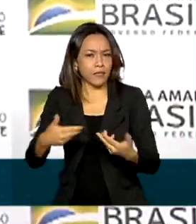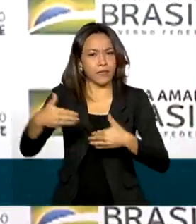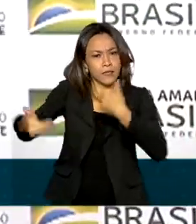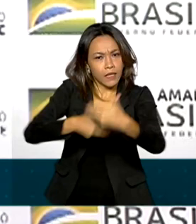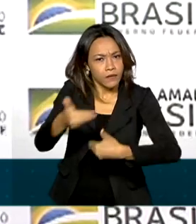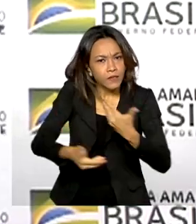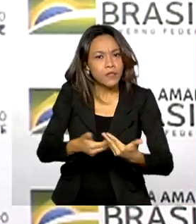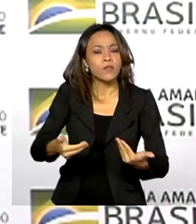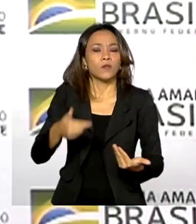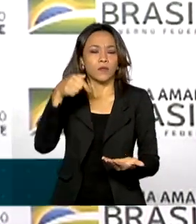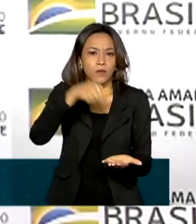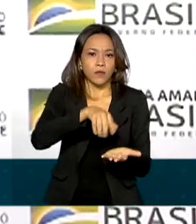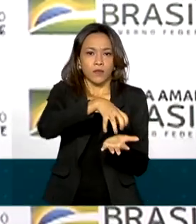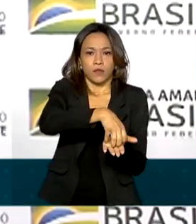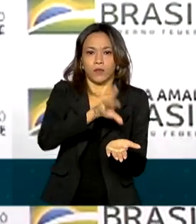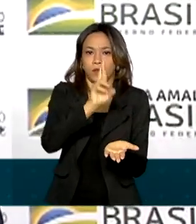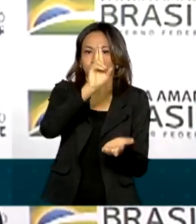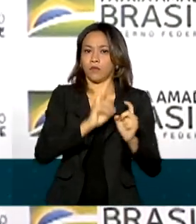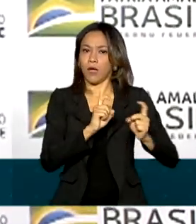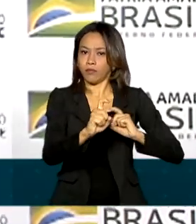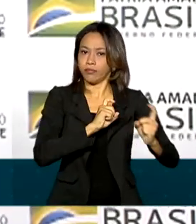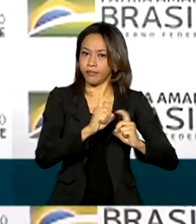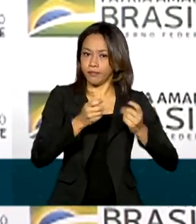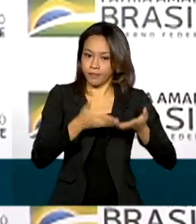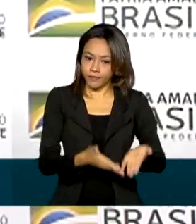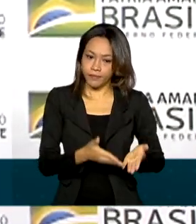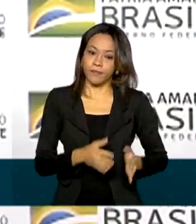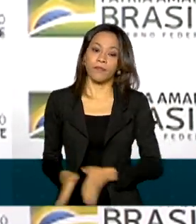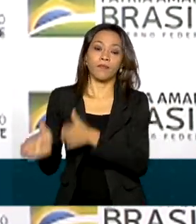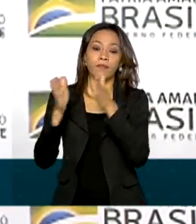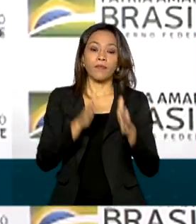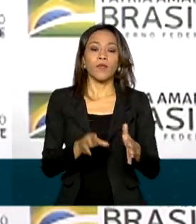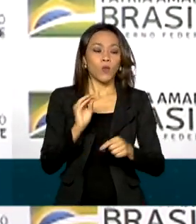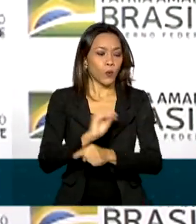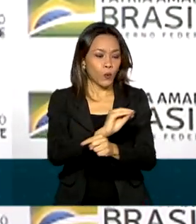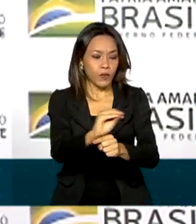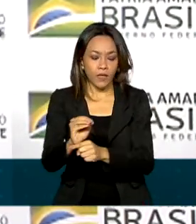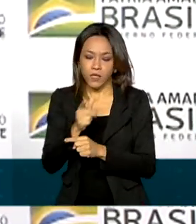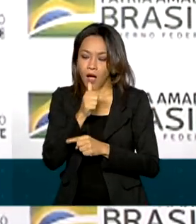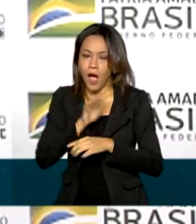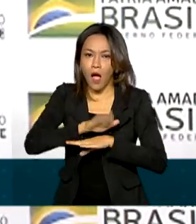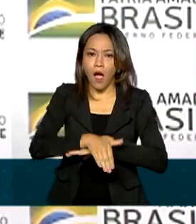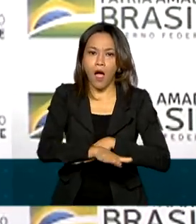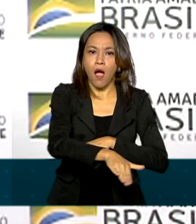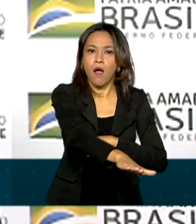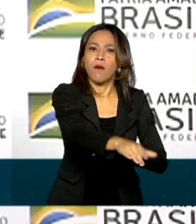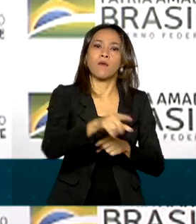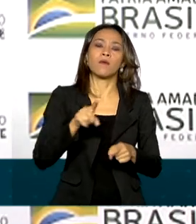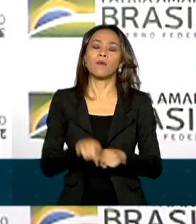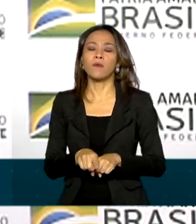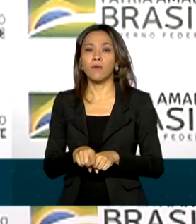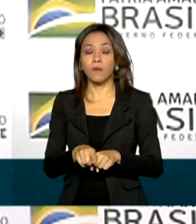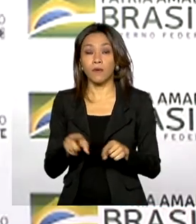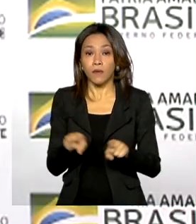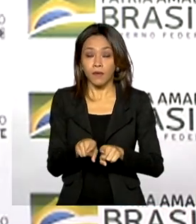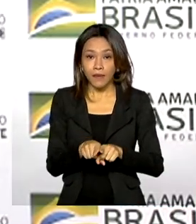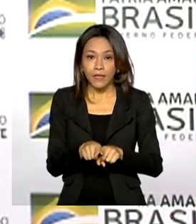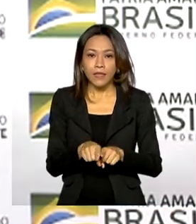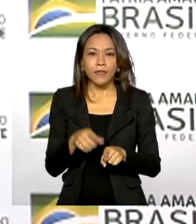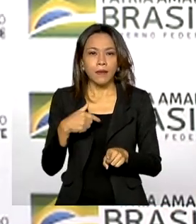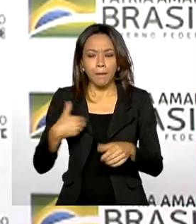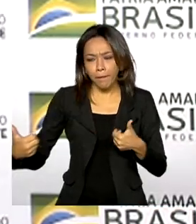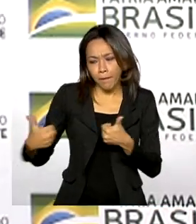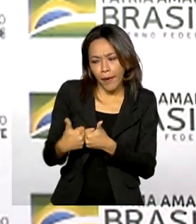plataforma muito importante de sustentabilidade, com a preservação de recursos hídricos, com o gerenciamento de emissões de carbono, e estando próximo de